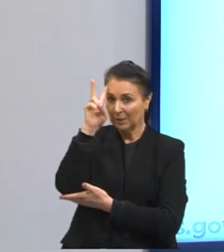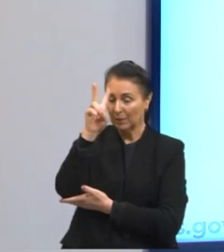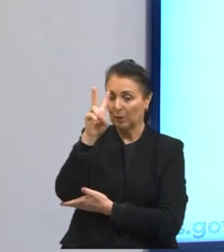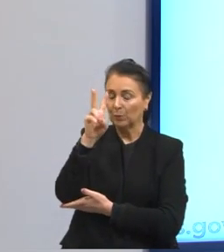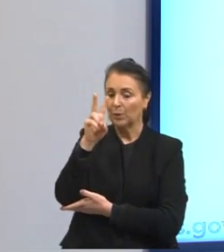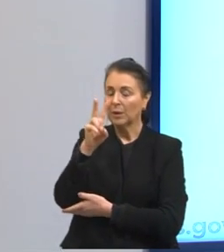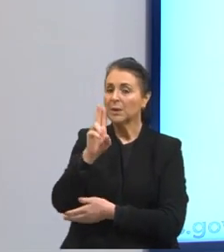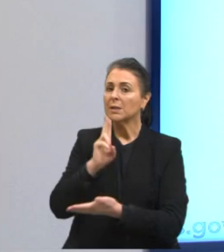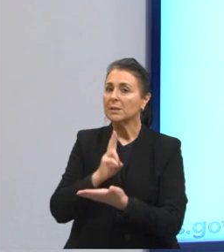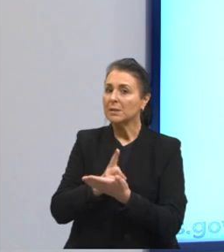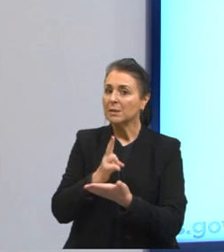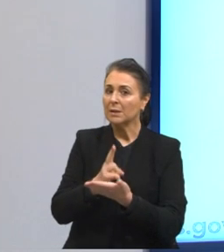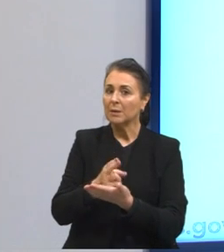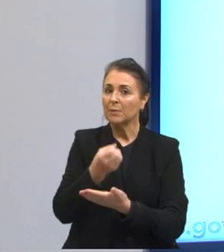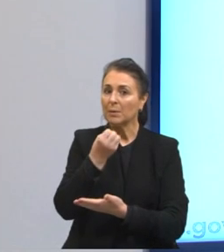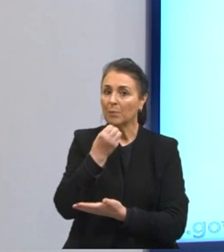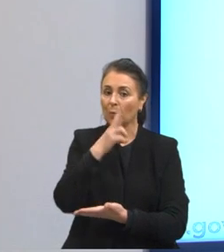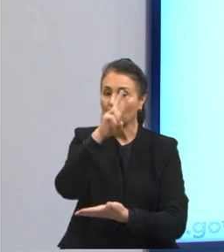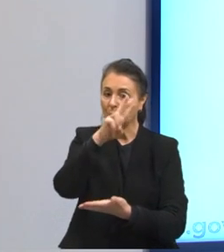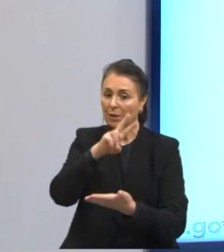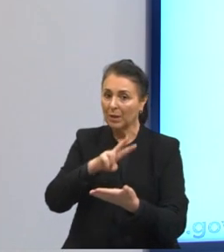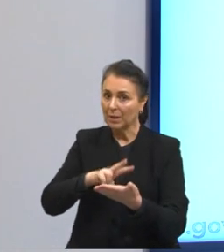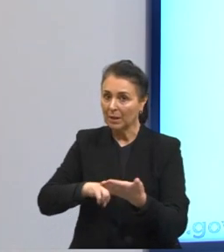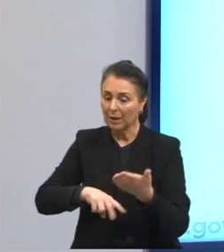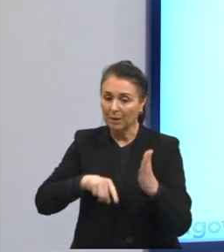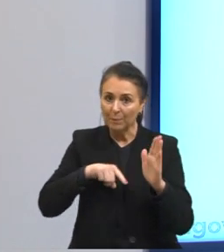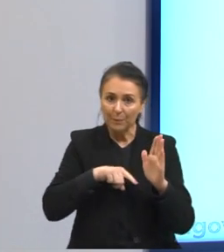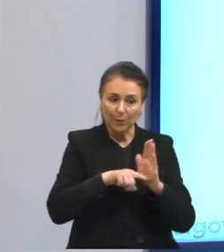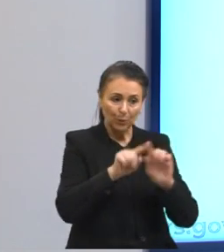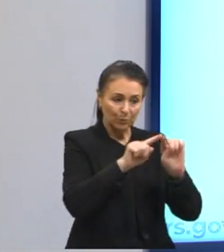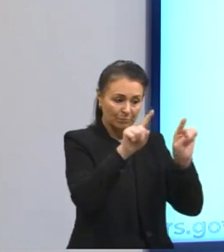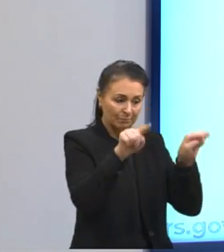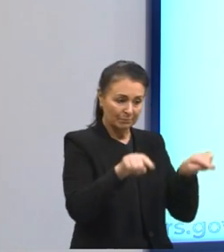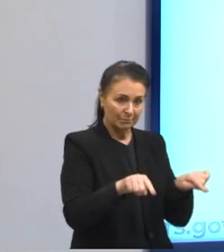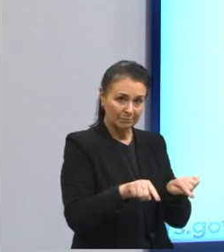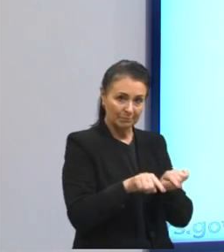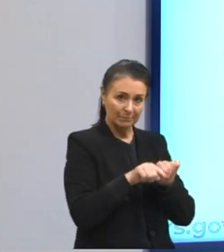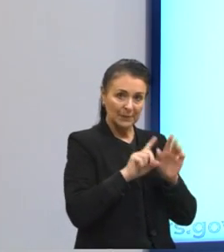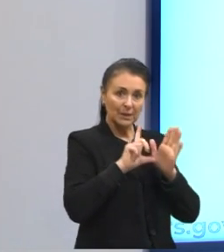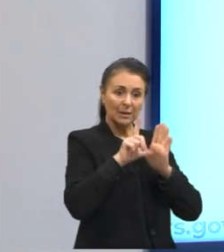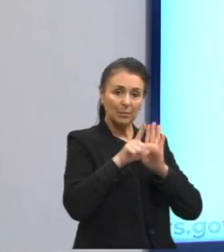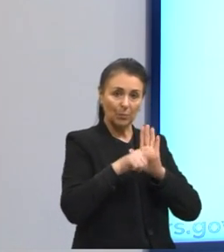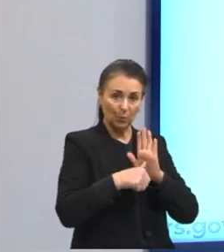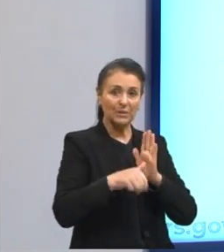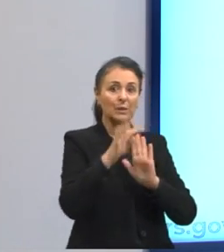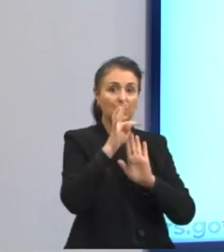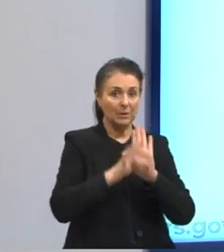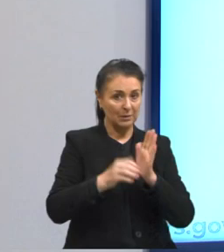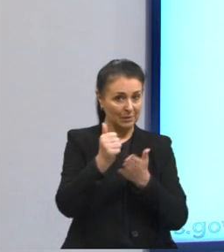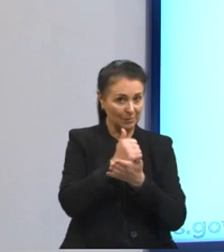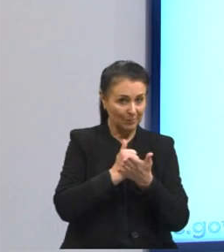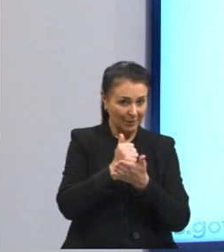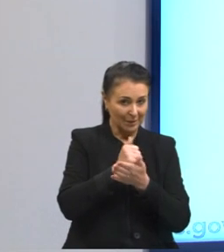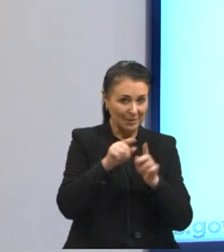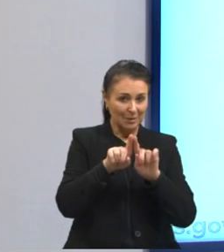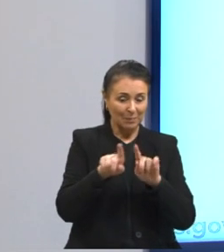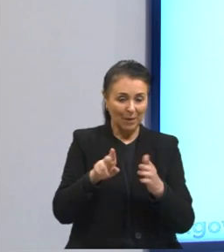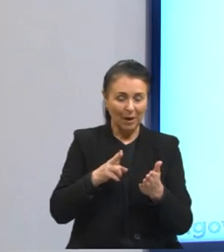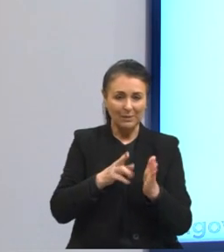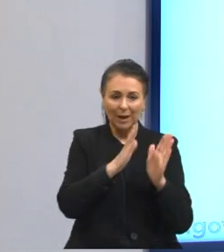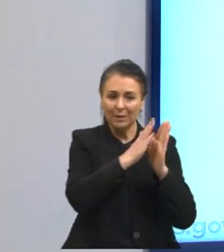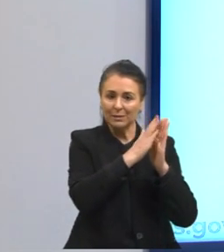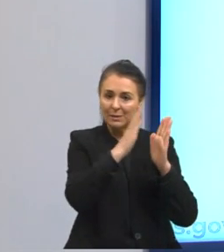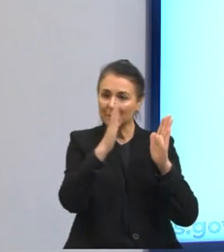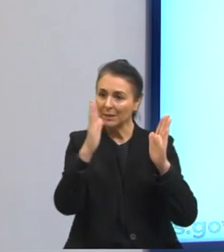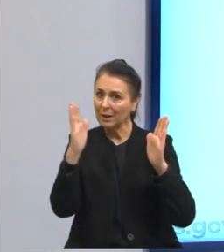ideal sempre é nós lermos o enunciado antes para depois lermos o texto base, mas pela sequência que está aqui a